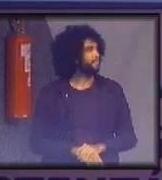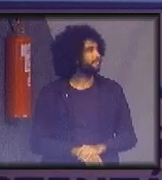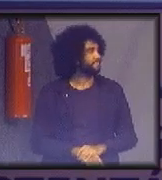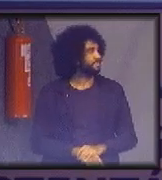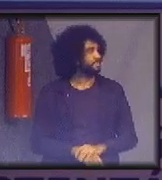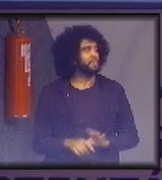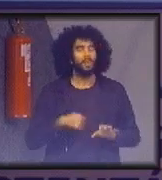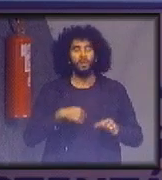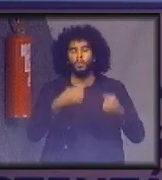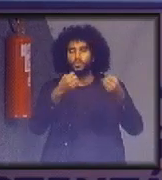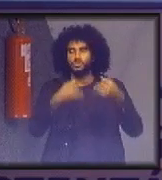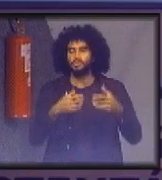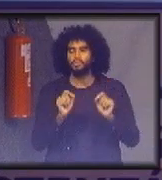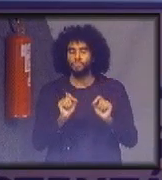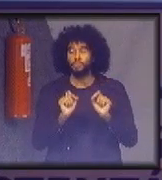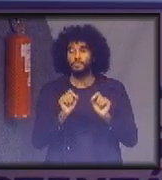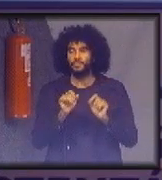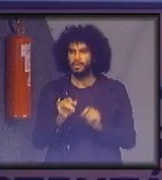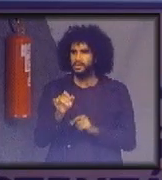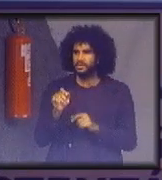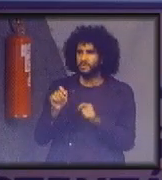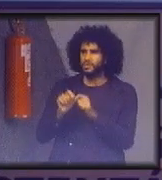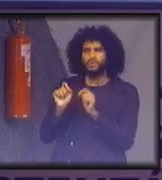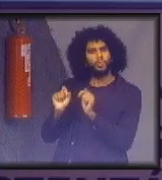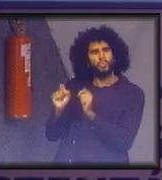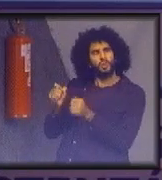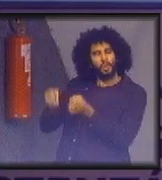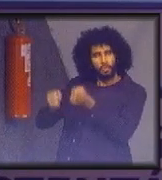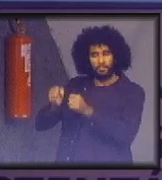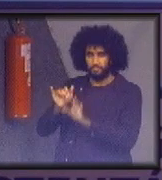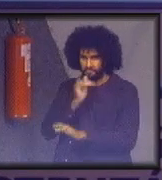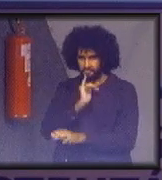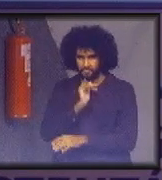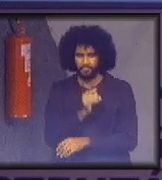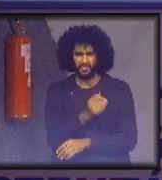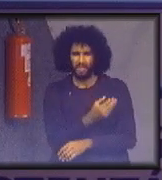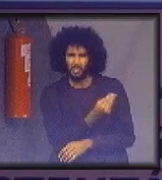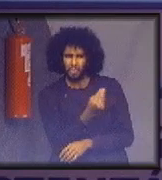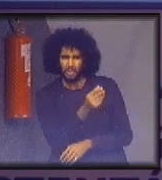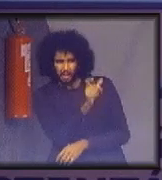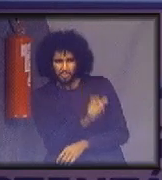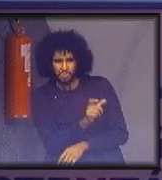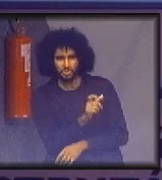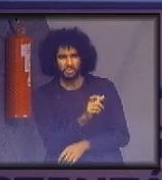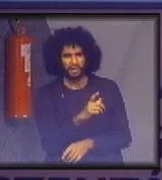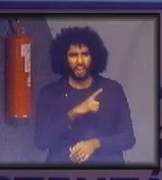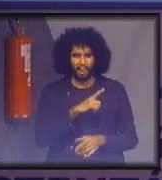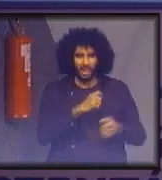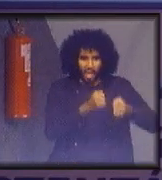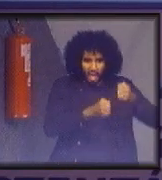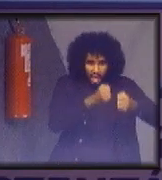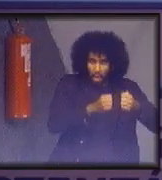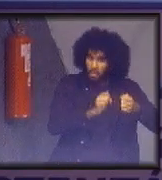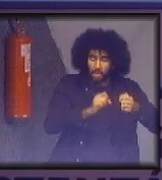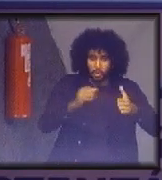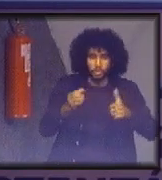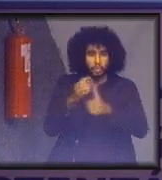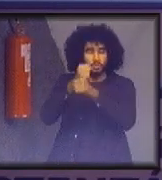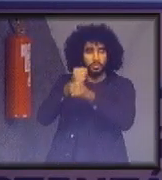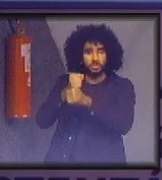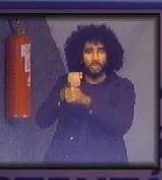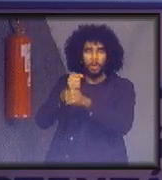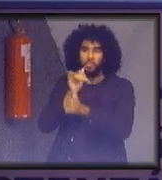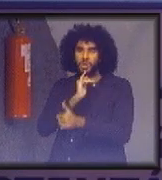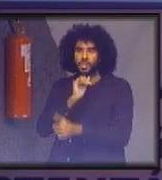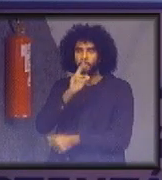o seguinte, depende do que você fizer com o seu carro. Muitas pessoas estão deixando de ter carro e substituindo isso pelo transporte de